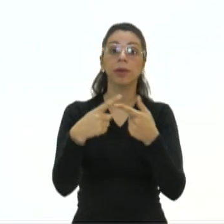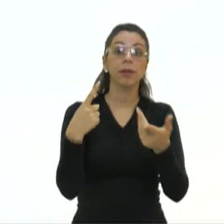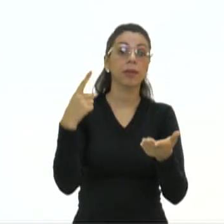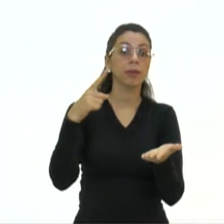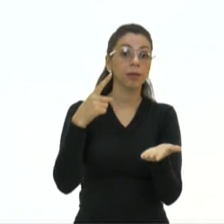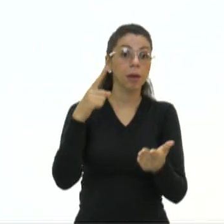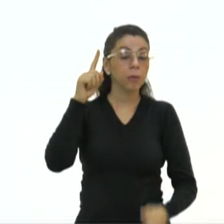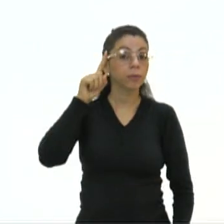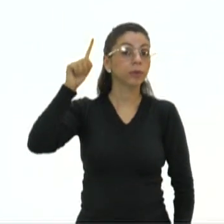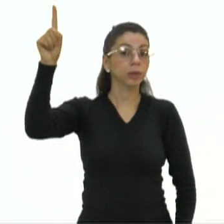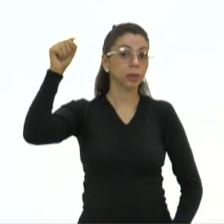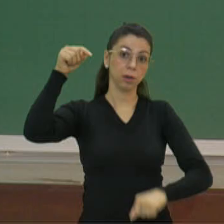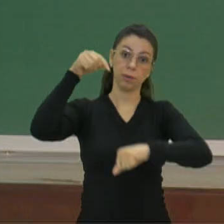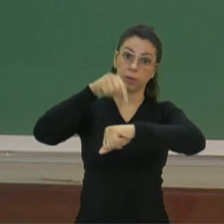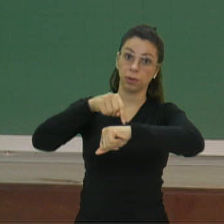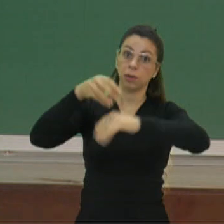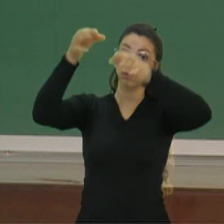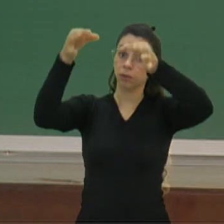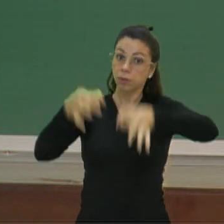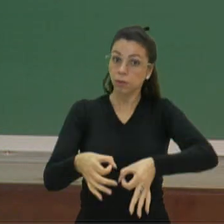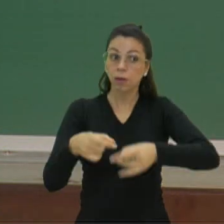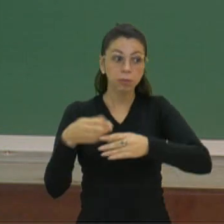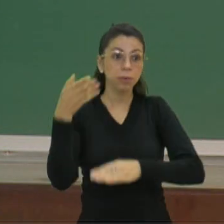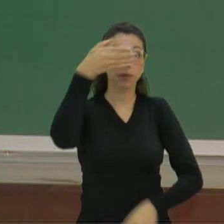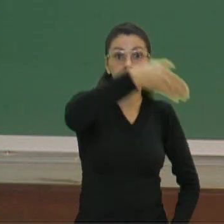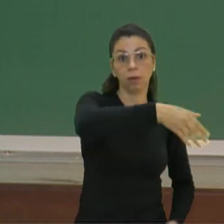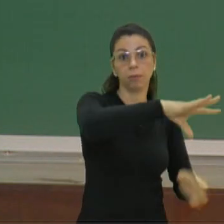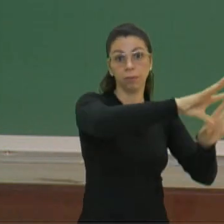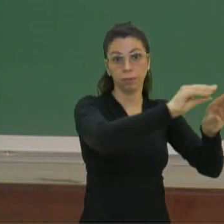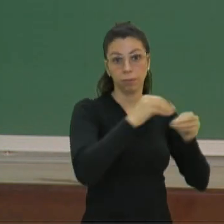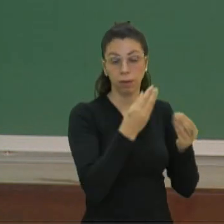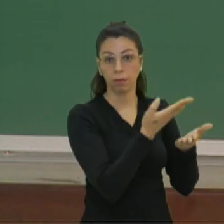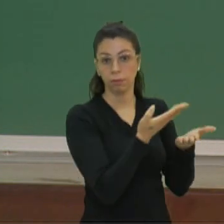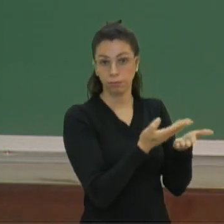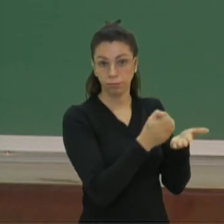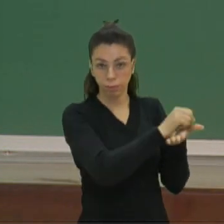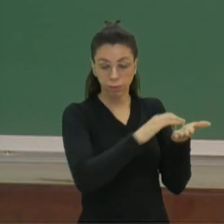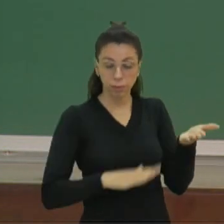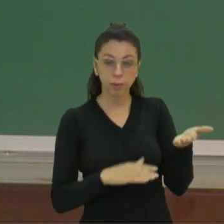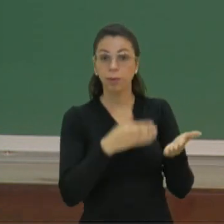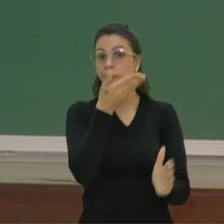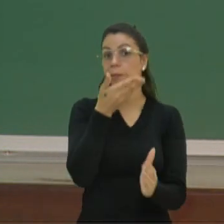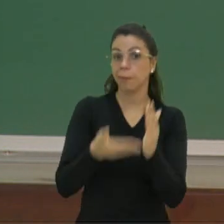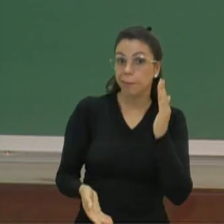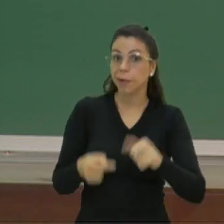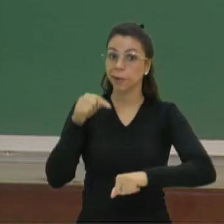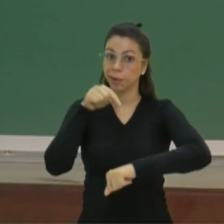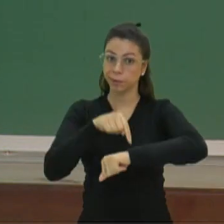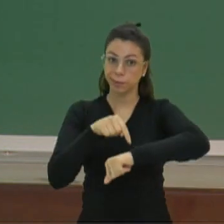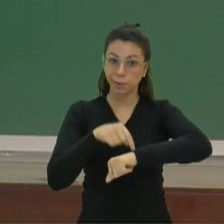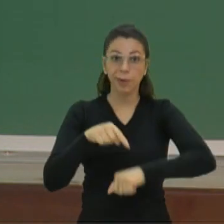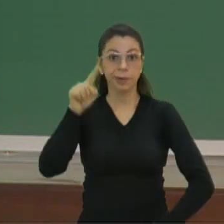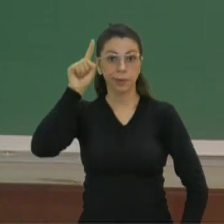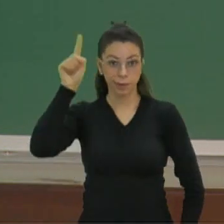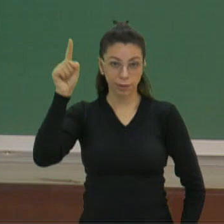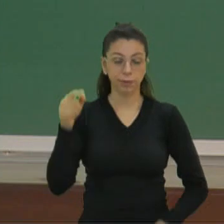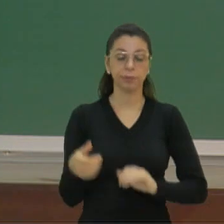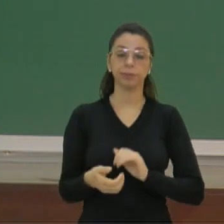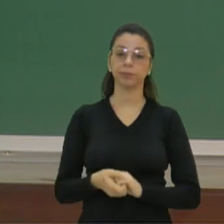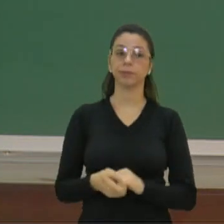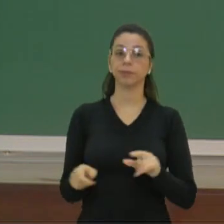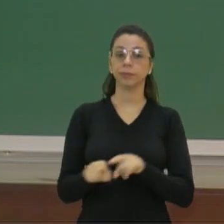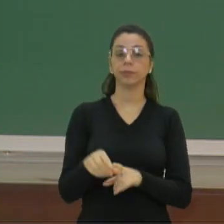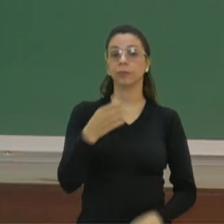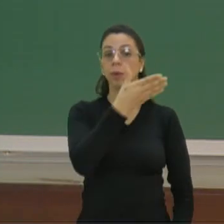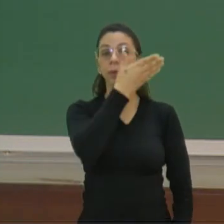dias e horários para que você possa ir lá buscar essa atividade. Então, não perca esses prazos. Não se esqueça também